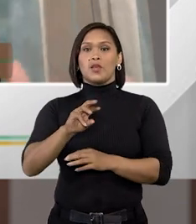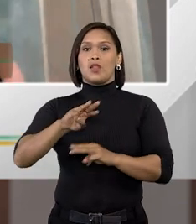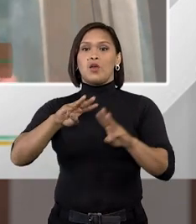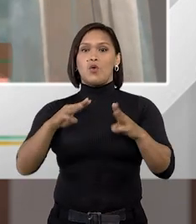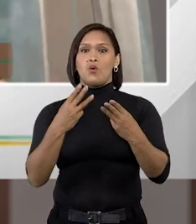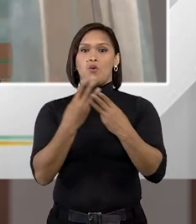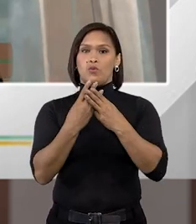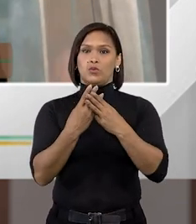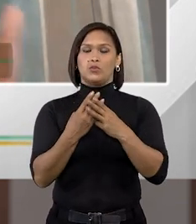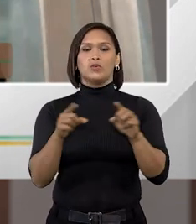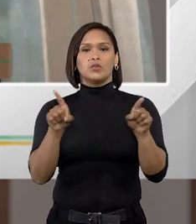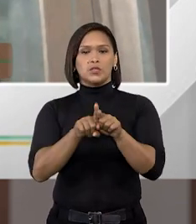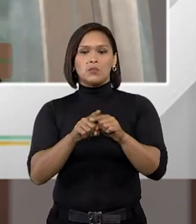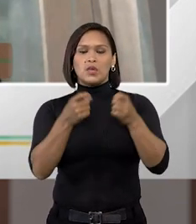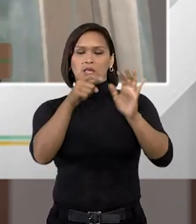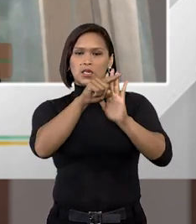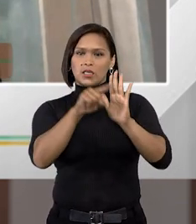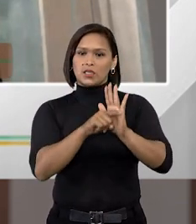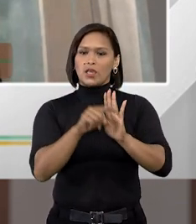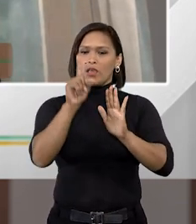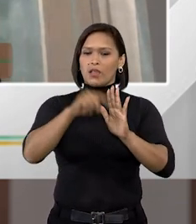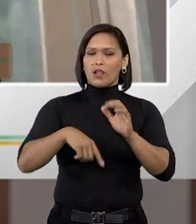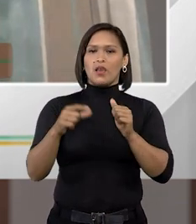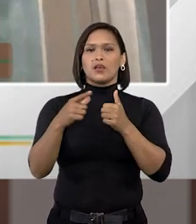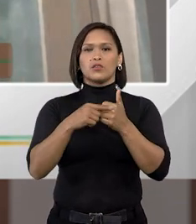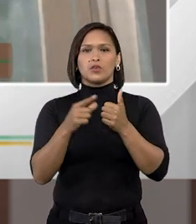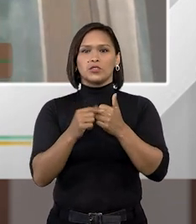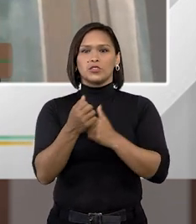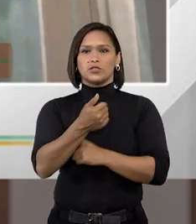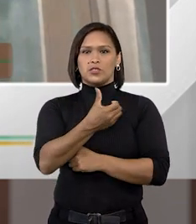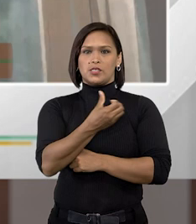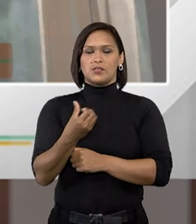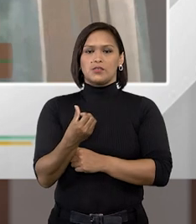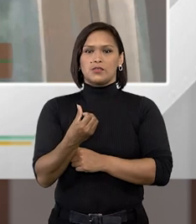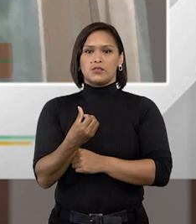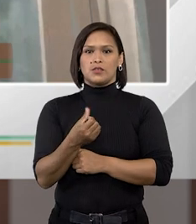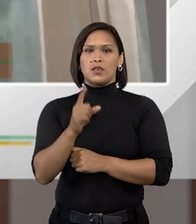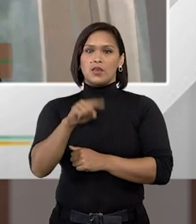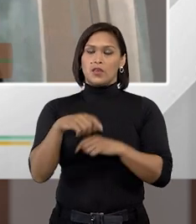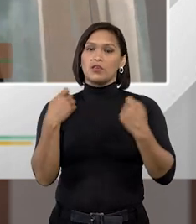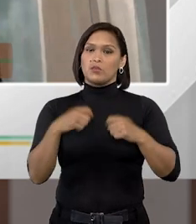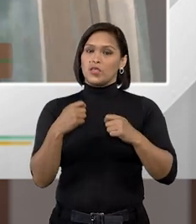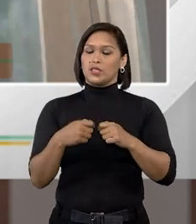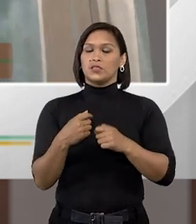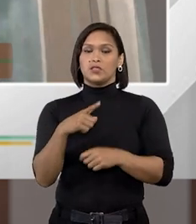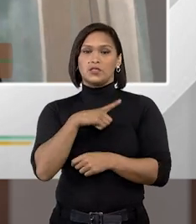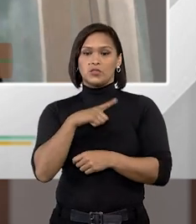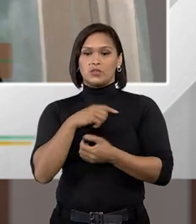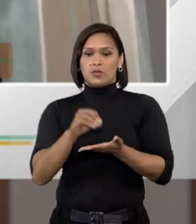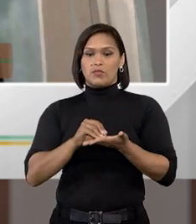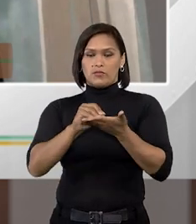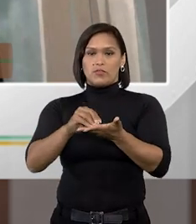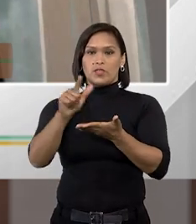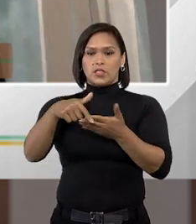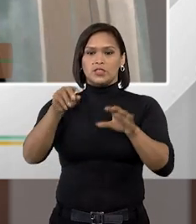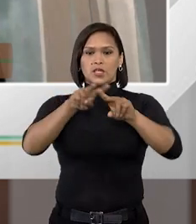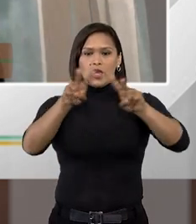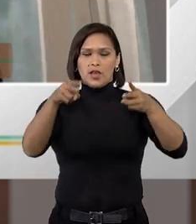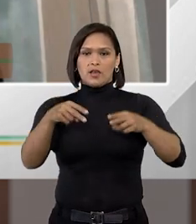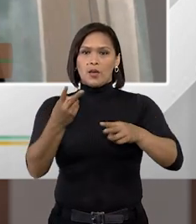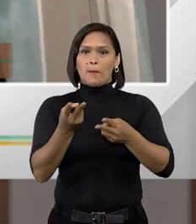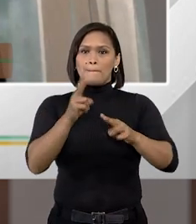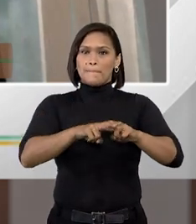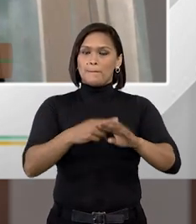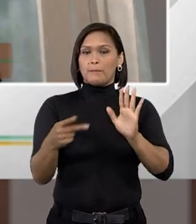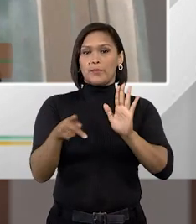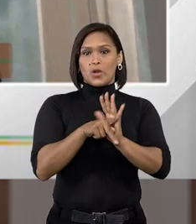são as regras de Mandela que dispõe lá no seu dispositivo no seu artigo 16 que devem ser fornecidas as instalações adequadas